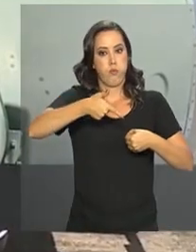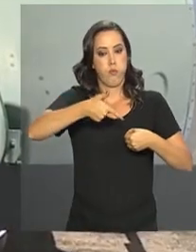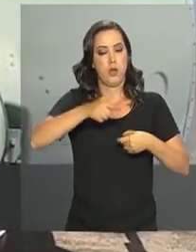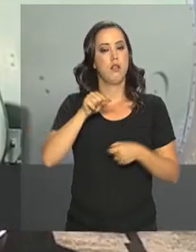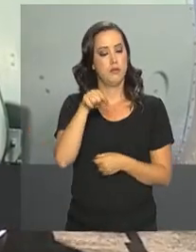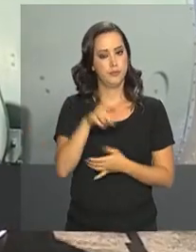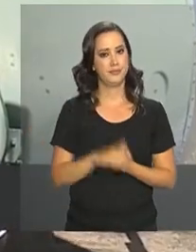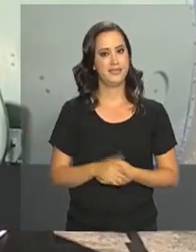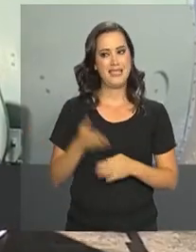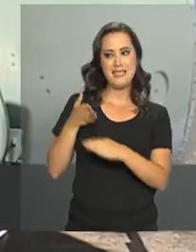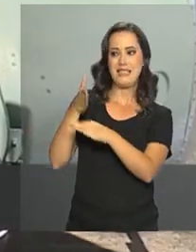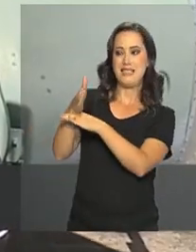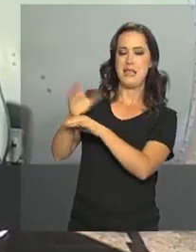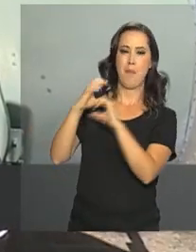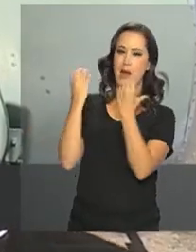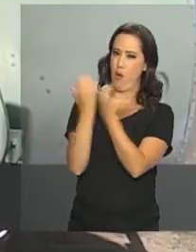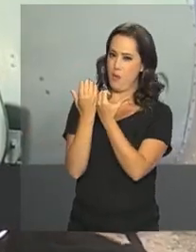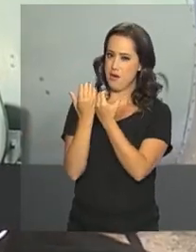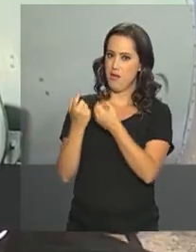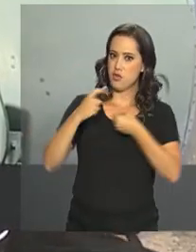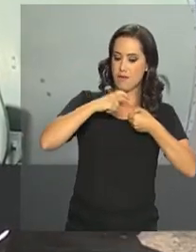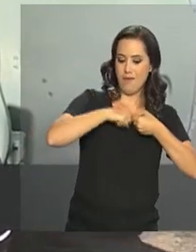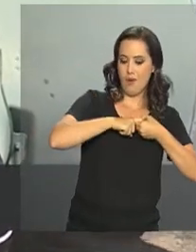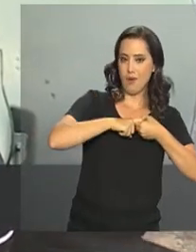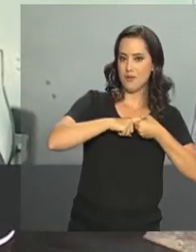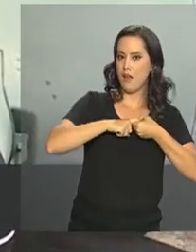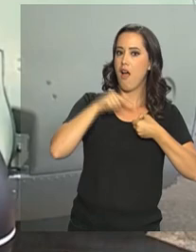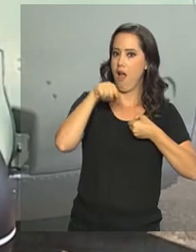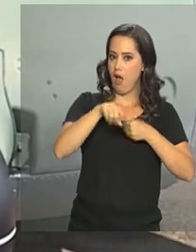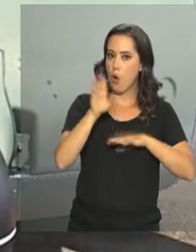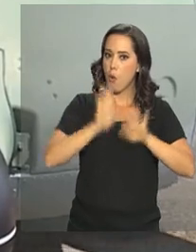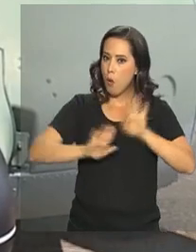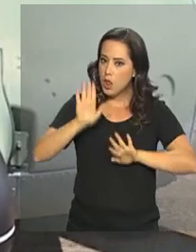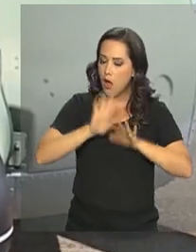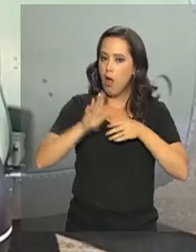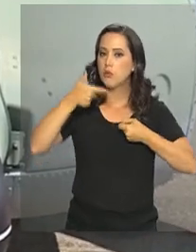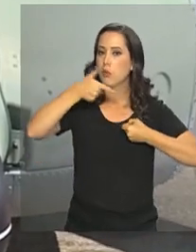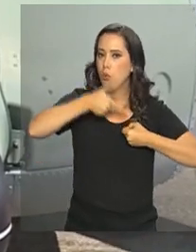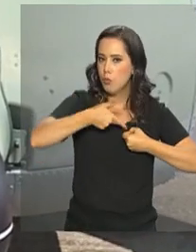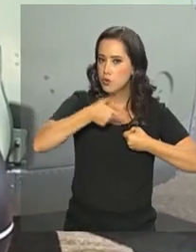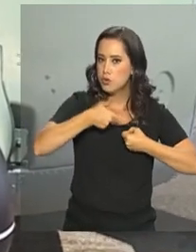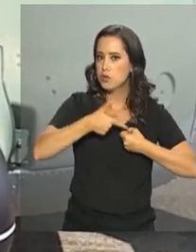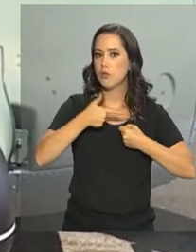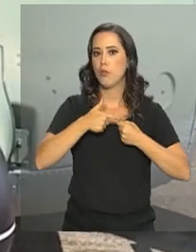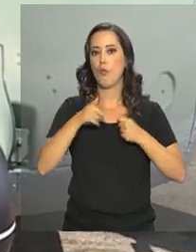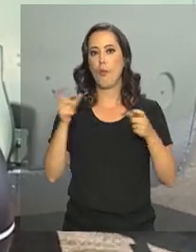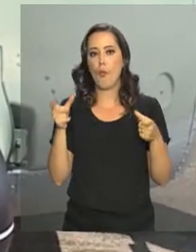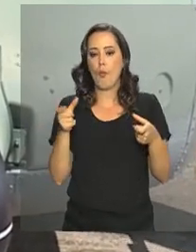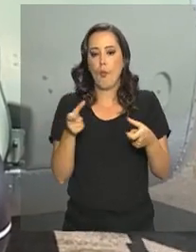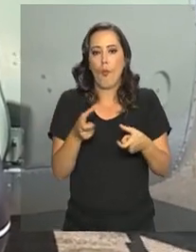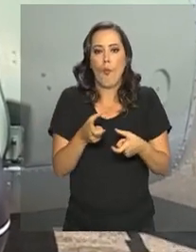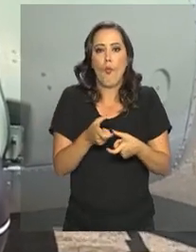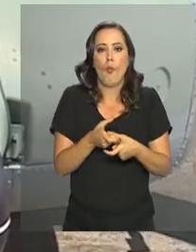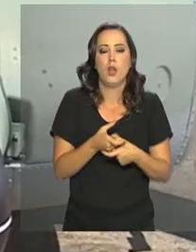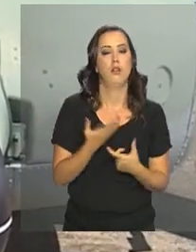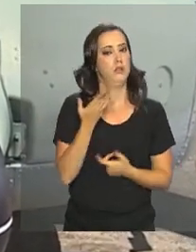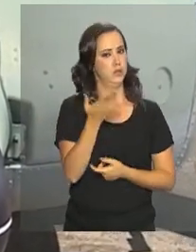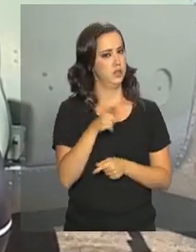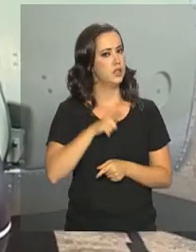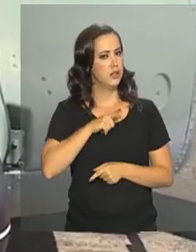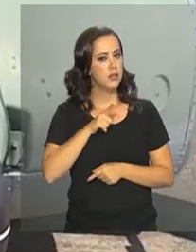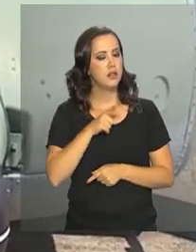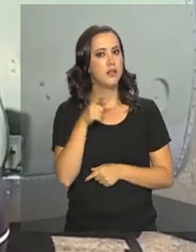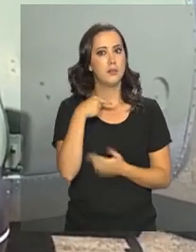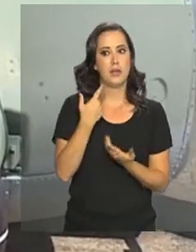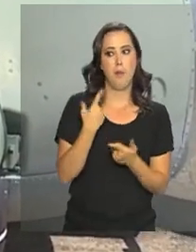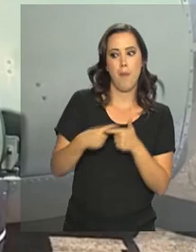voltar, elas exigem que a gente opere no limite da autonomia de voo do helicóptero. E além disso, você tem a